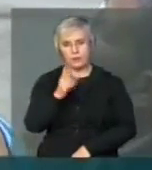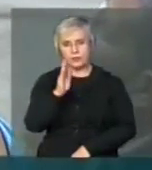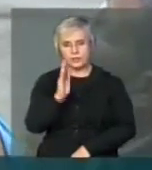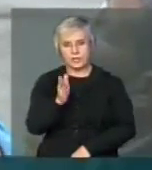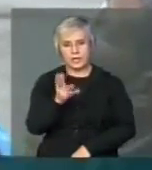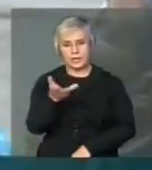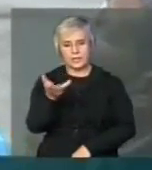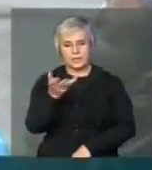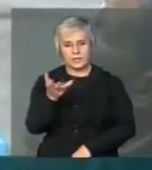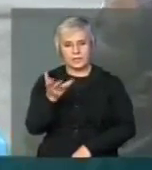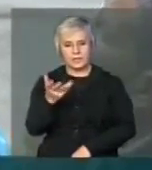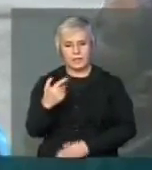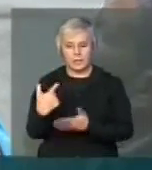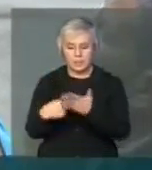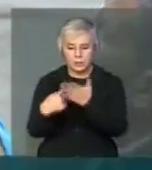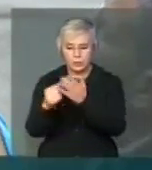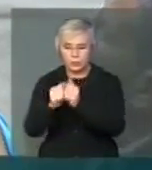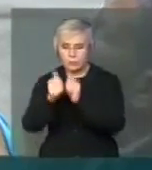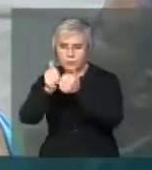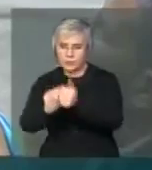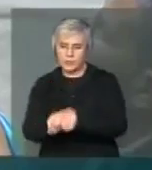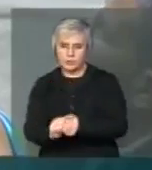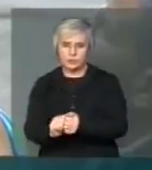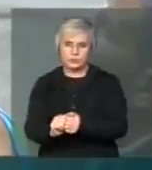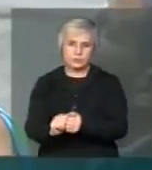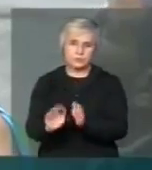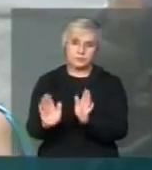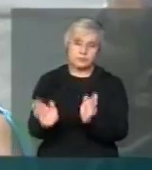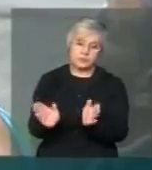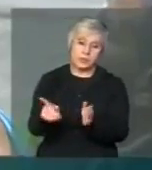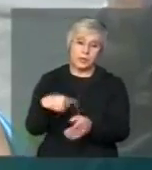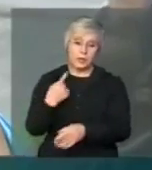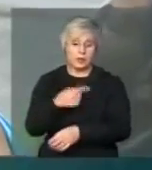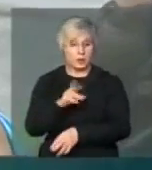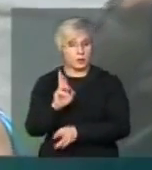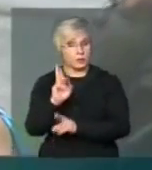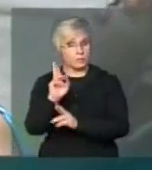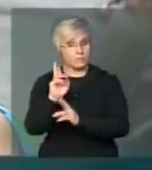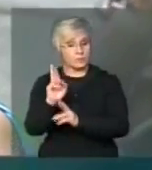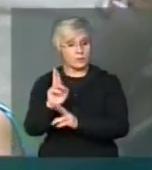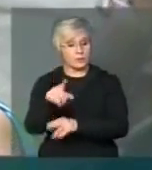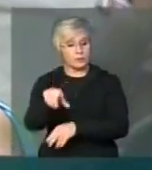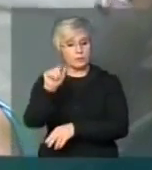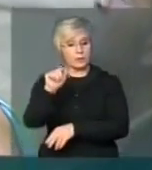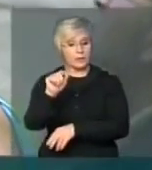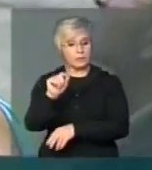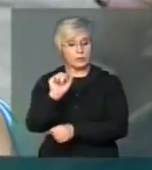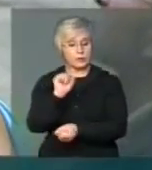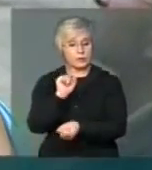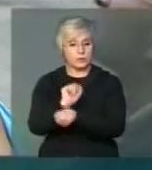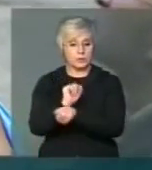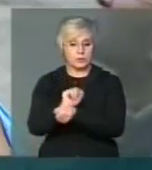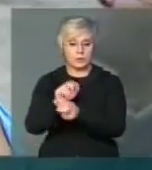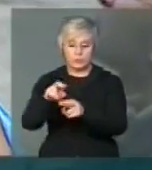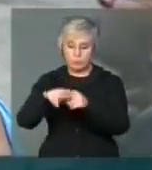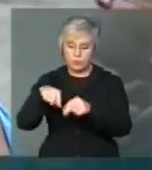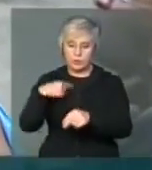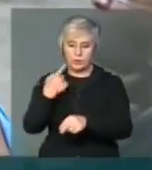a fazer essa construção, nós preferimos esse caminho e por isso fizemos